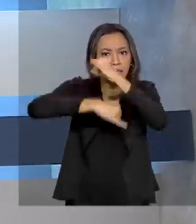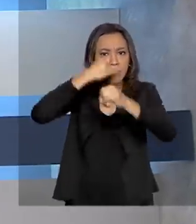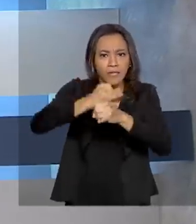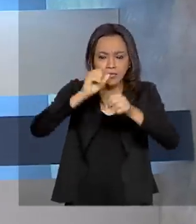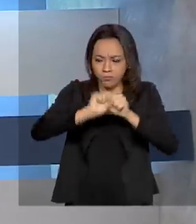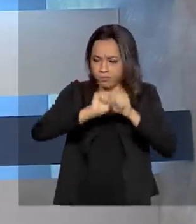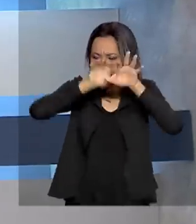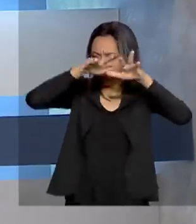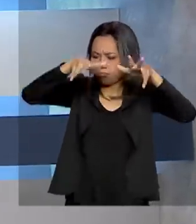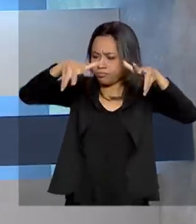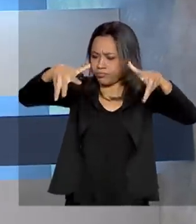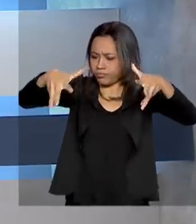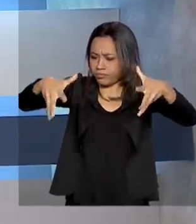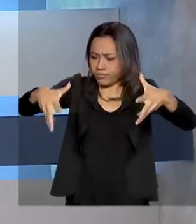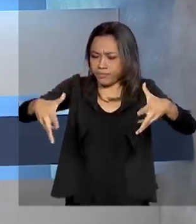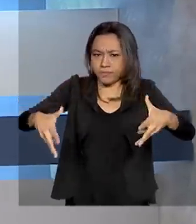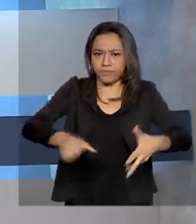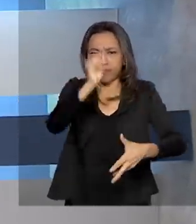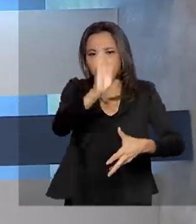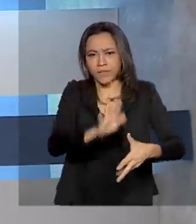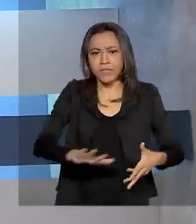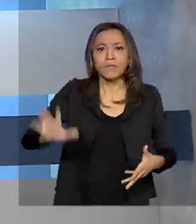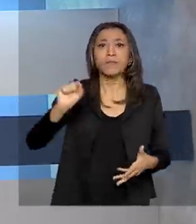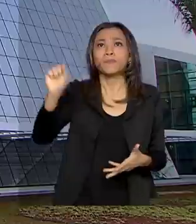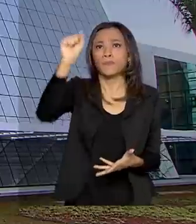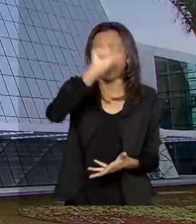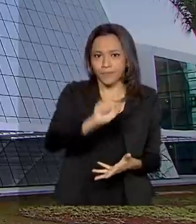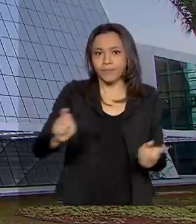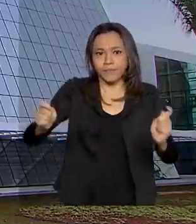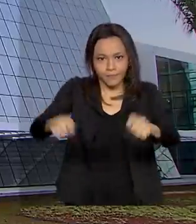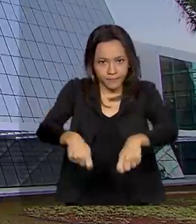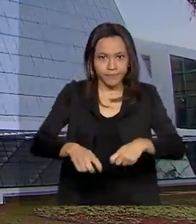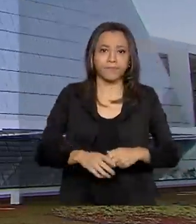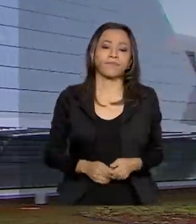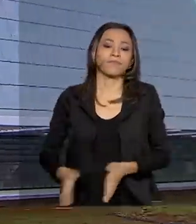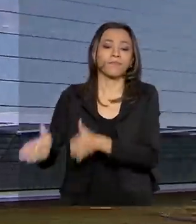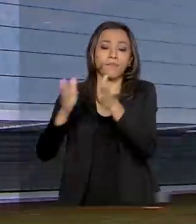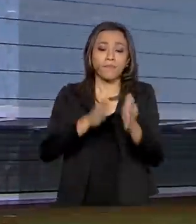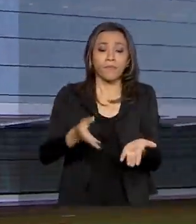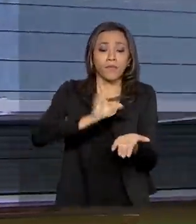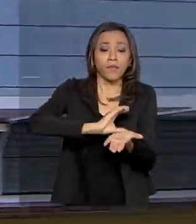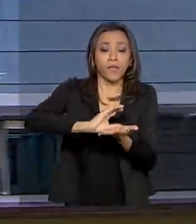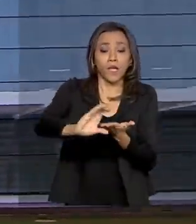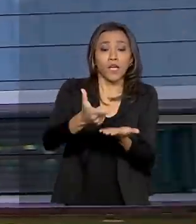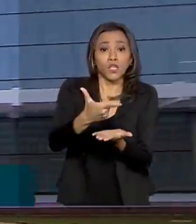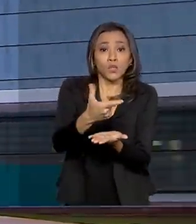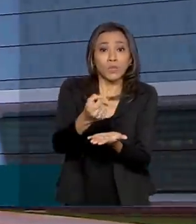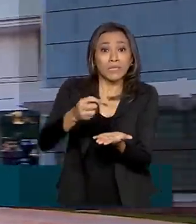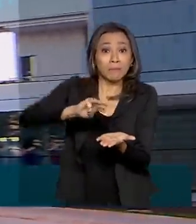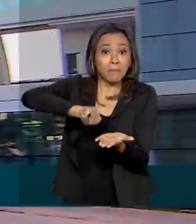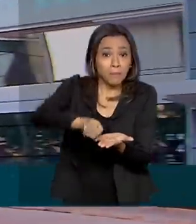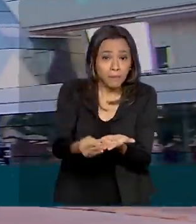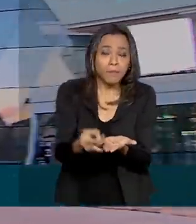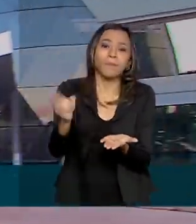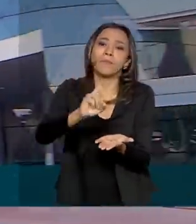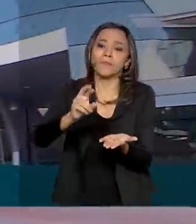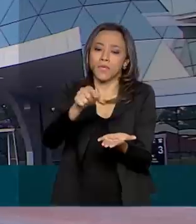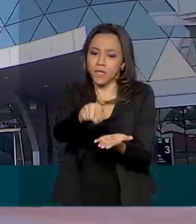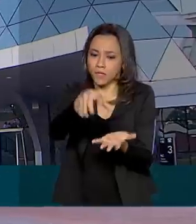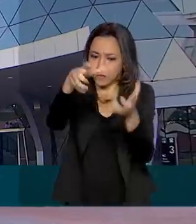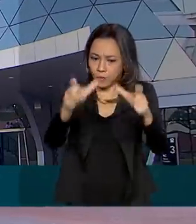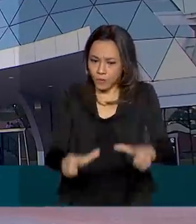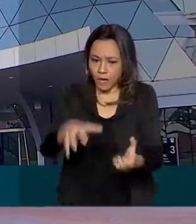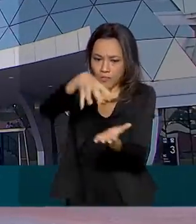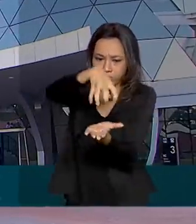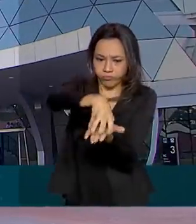alta velocidade para todo o território nacional. Com investimentos de cerca de 200 milhões de reais, o Centro de Operações